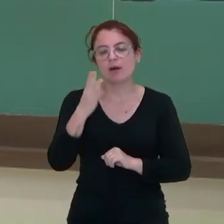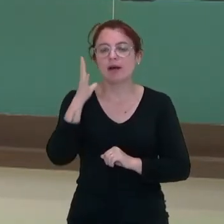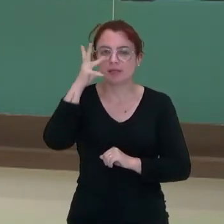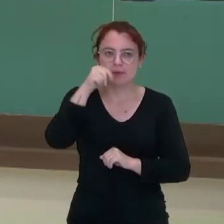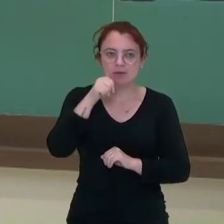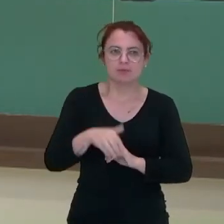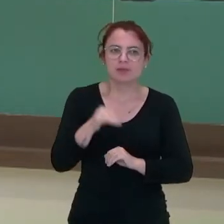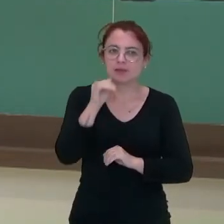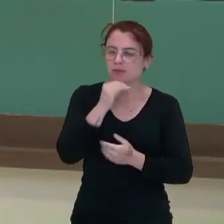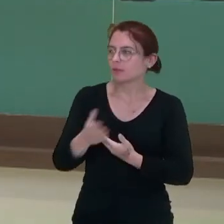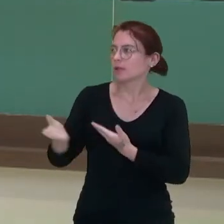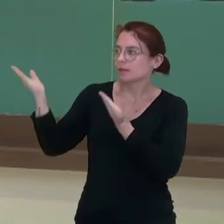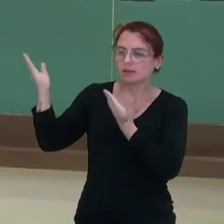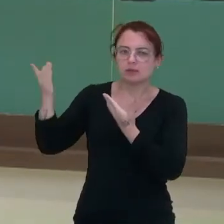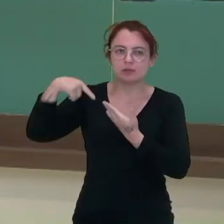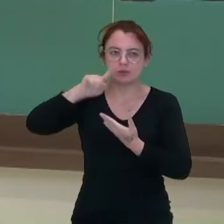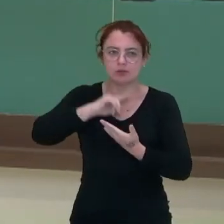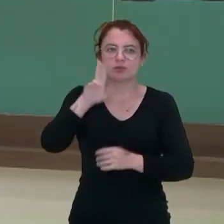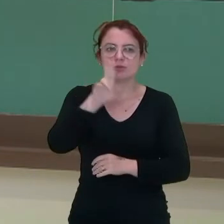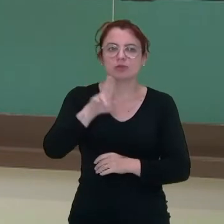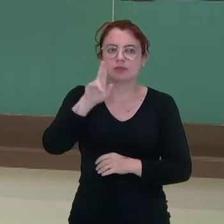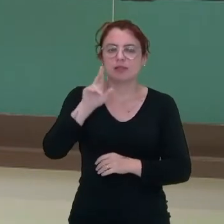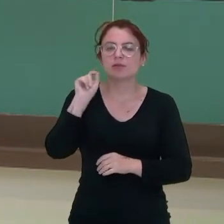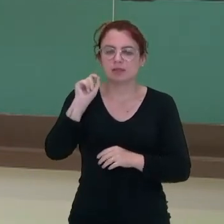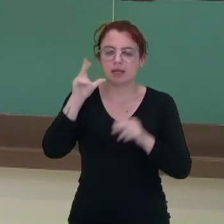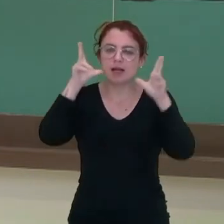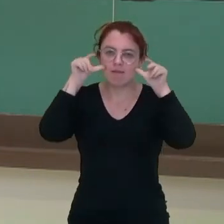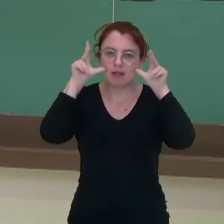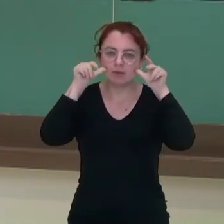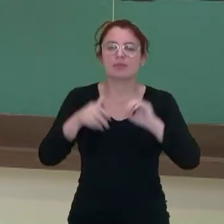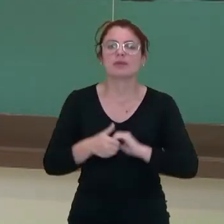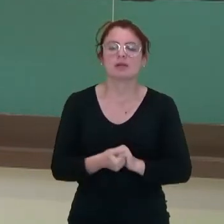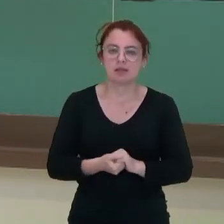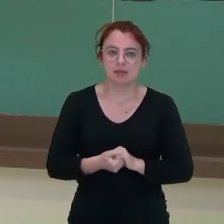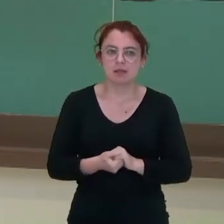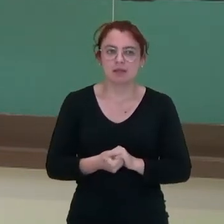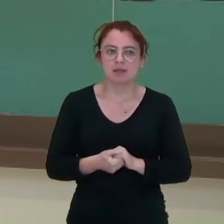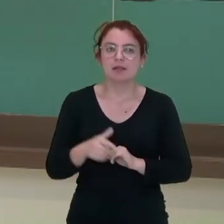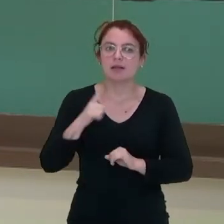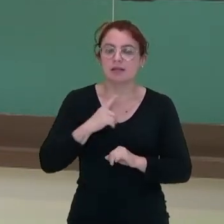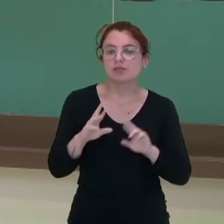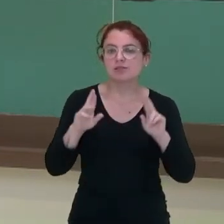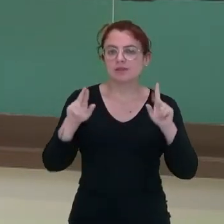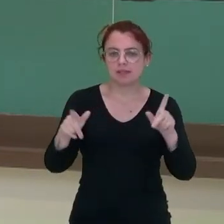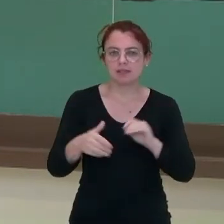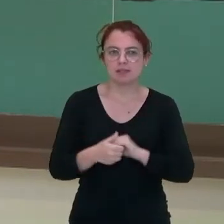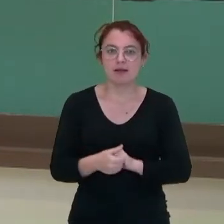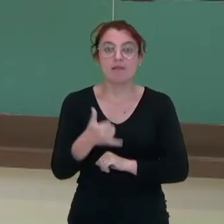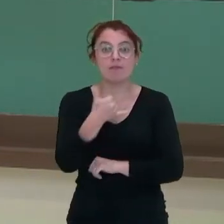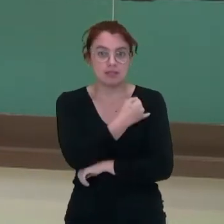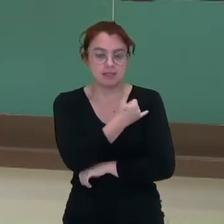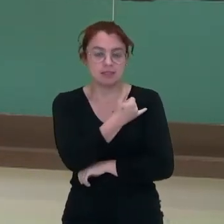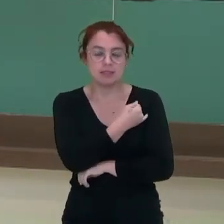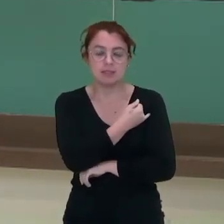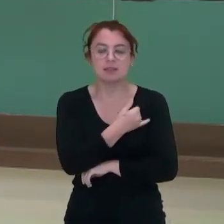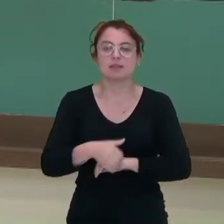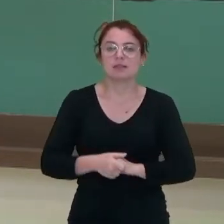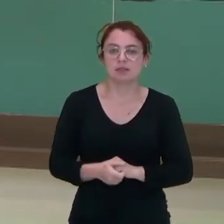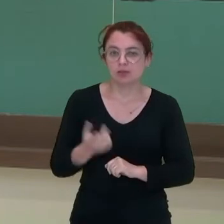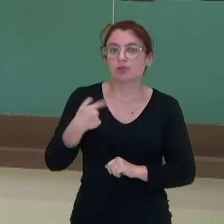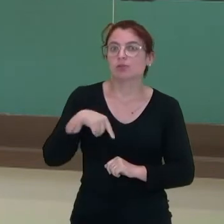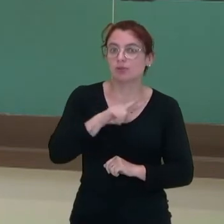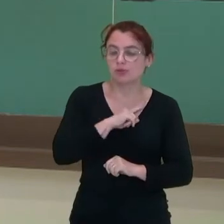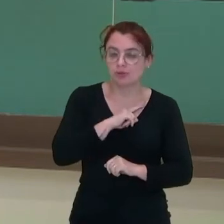Nesse caso, nós estamos utilizando o cavalo. E aí vem a principal diferença. As vacinas, nós